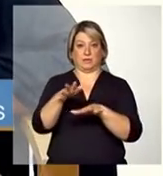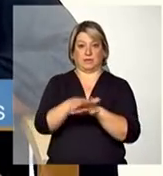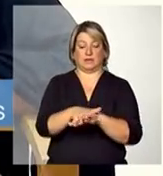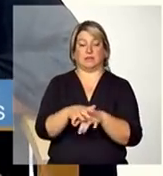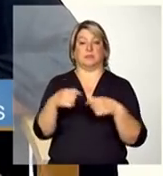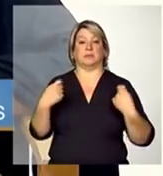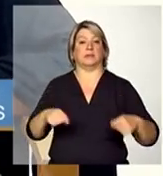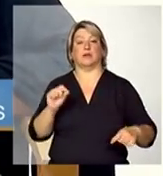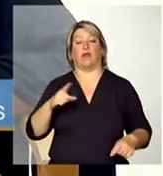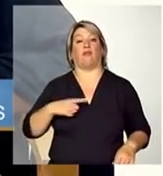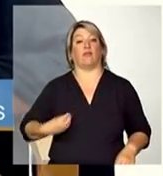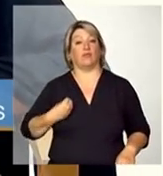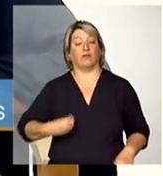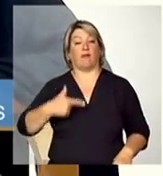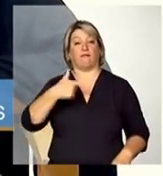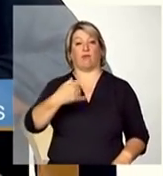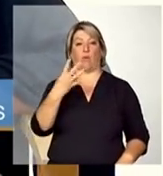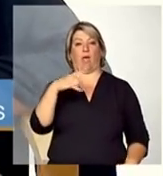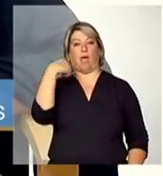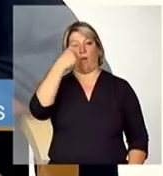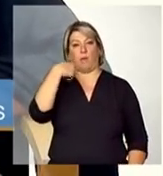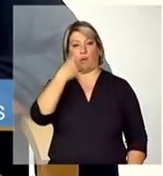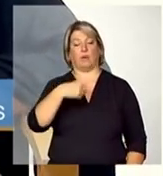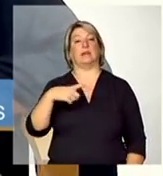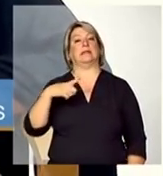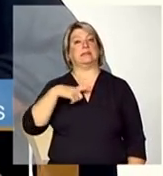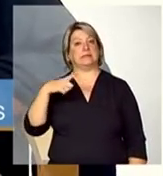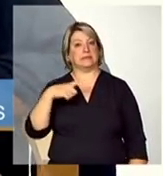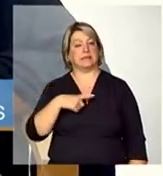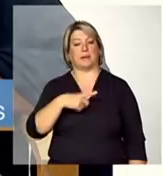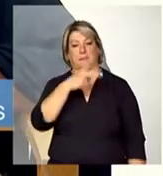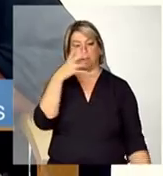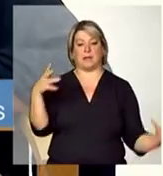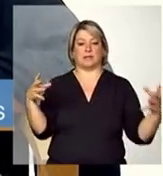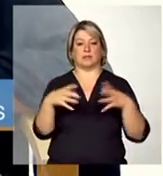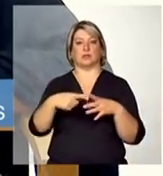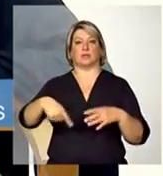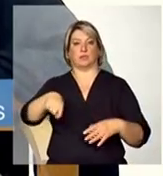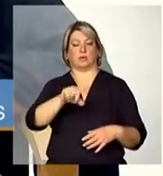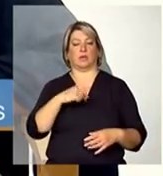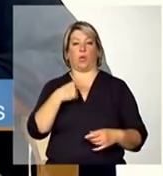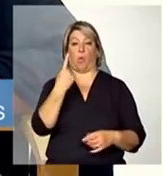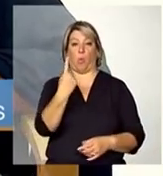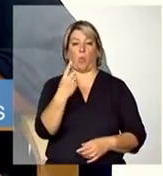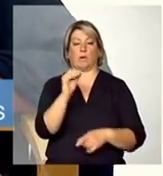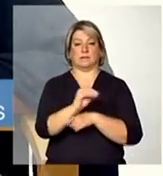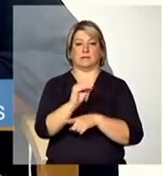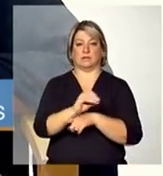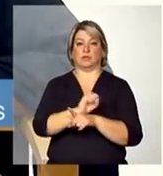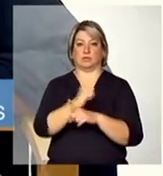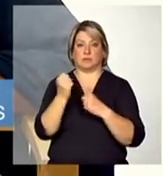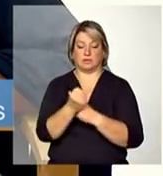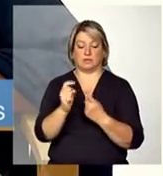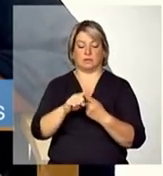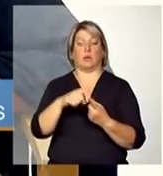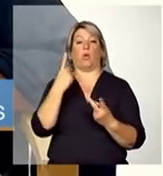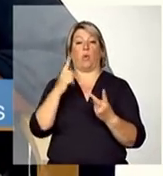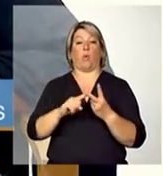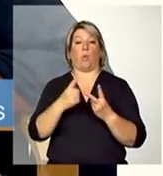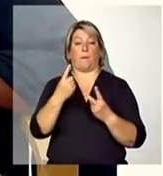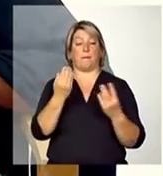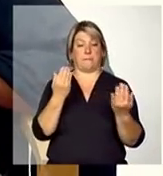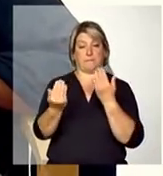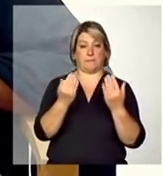24 horas para isso conta com a equipe de nível superior composta por um assistente social um psicólogo e um